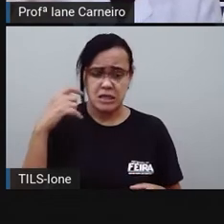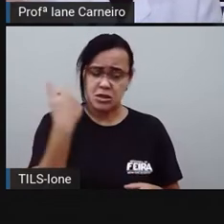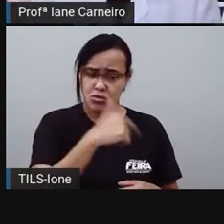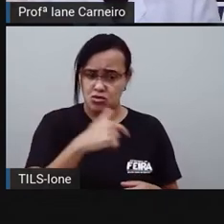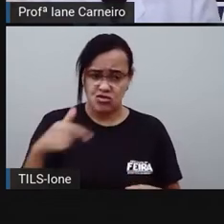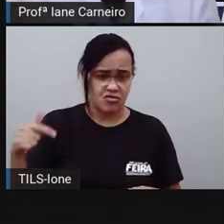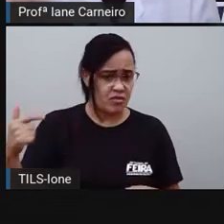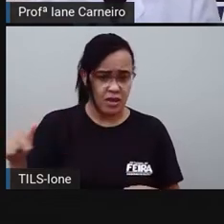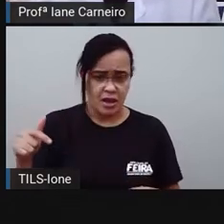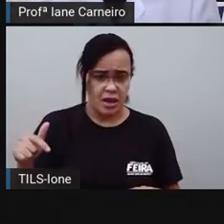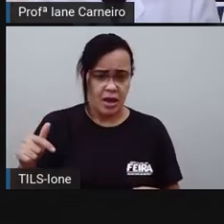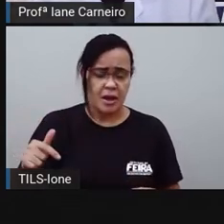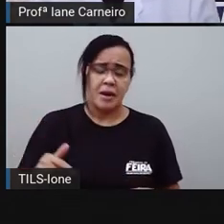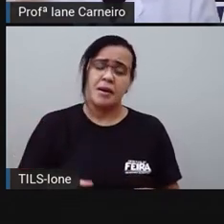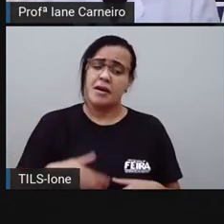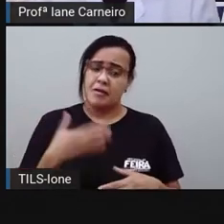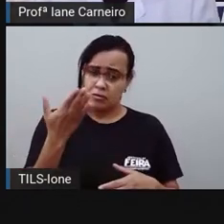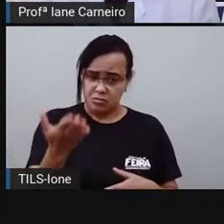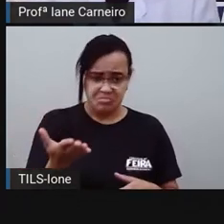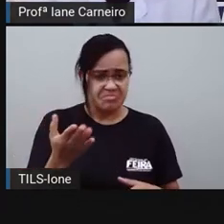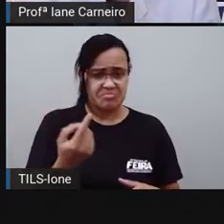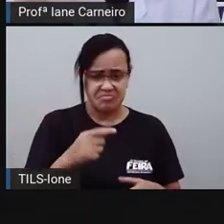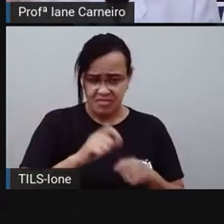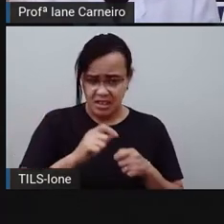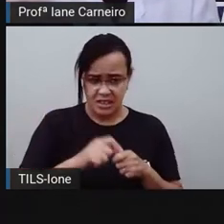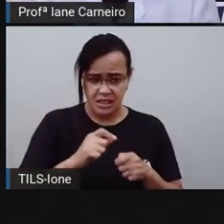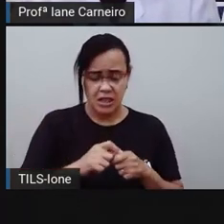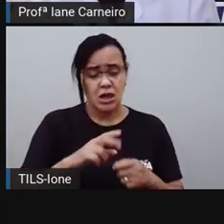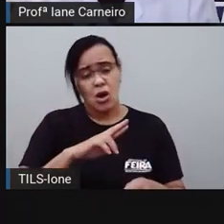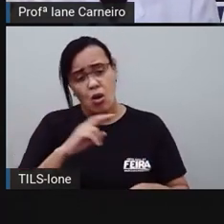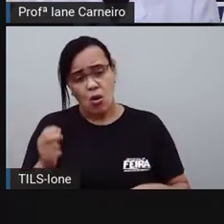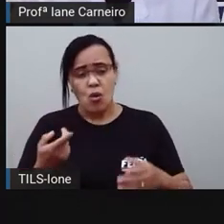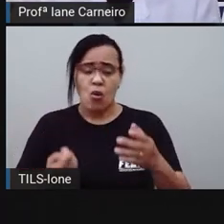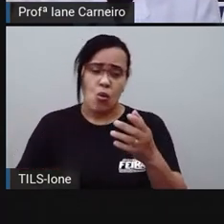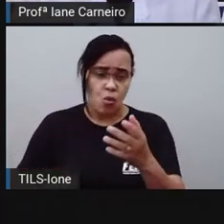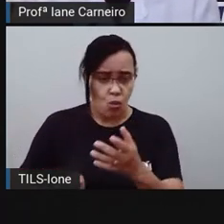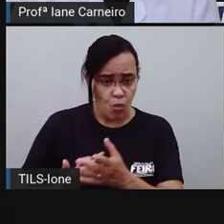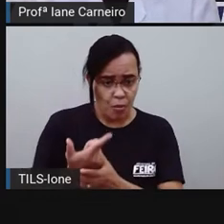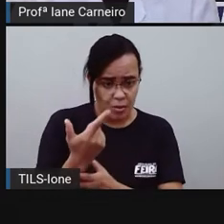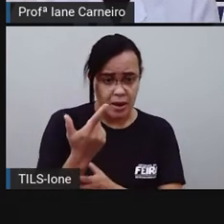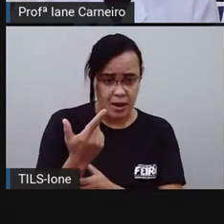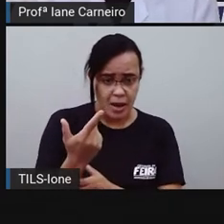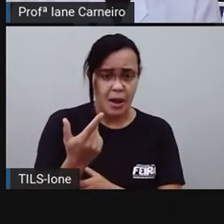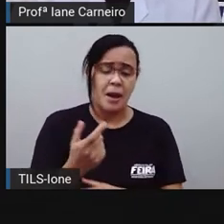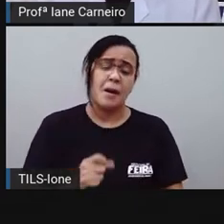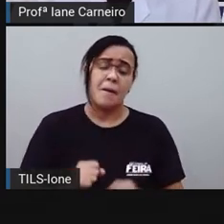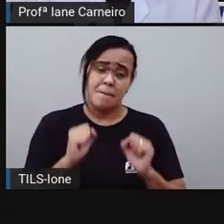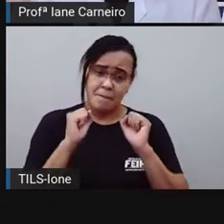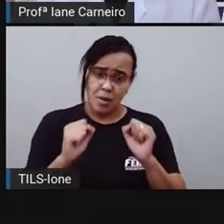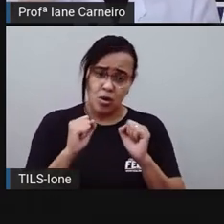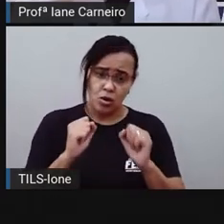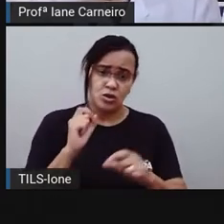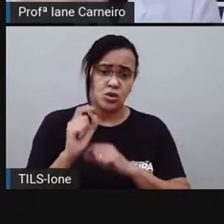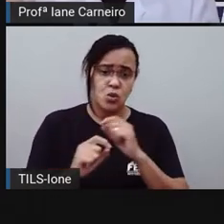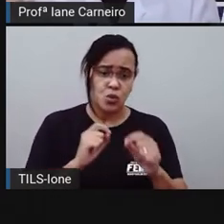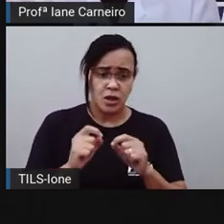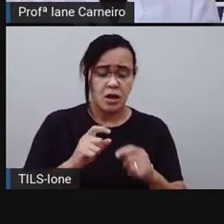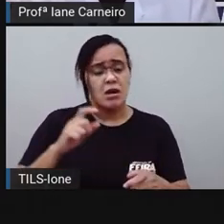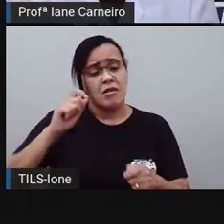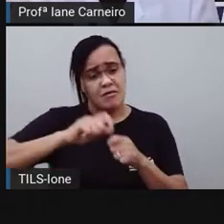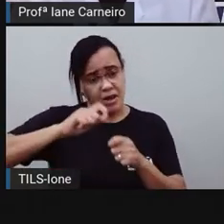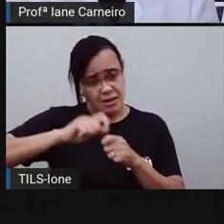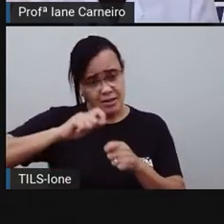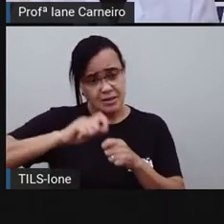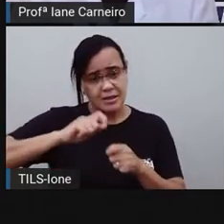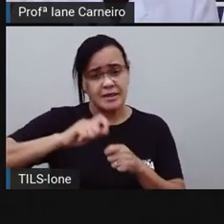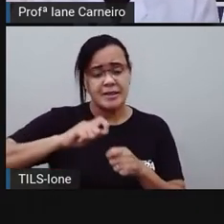fazer o seu glacê... Comprar o seu glacê real, né? Nas bombonieres vende, na loja de festa vende. Você pode fazer o